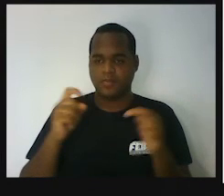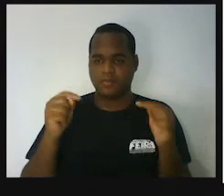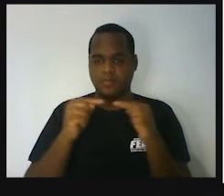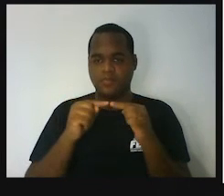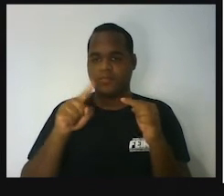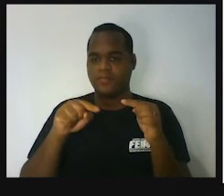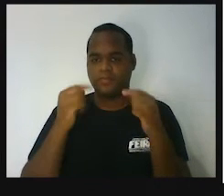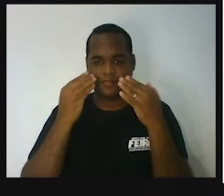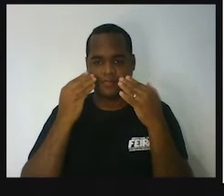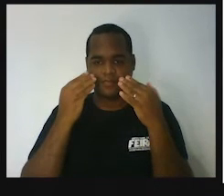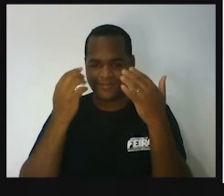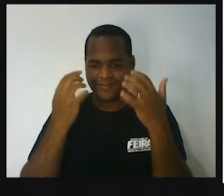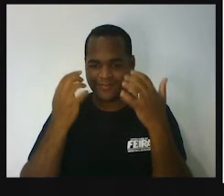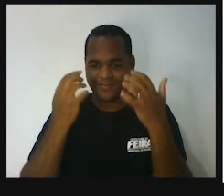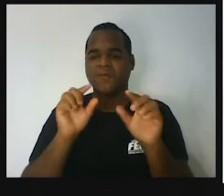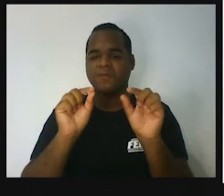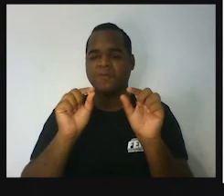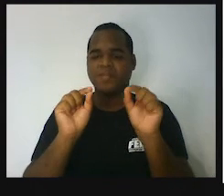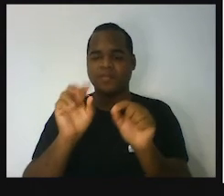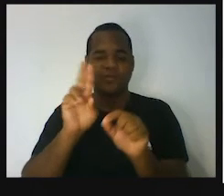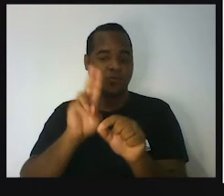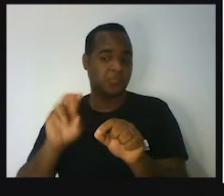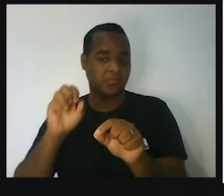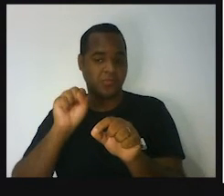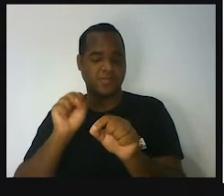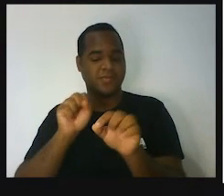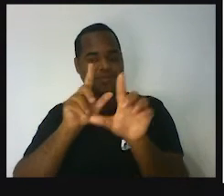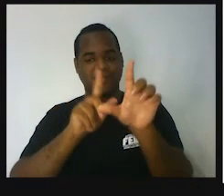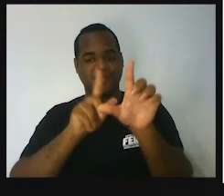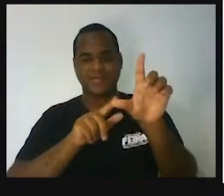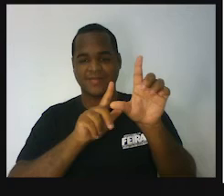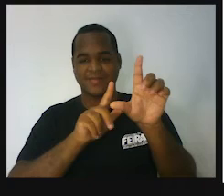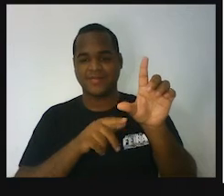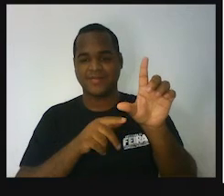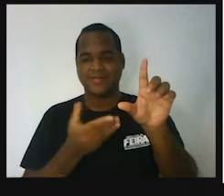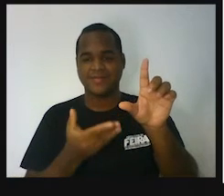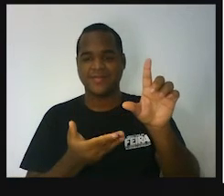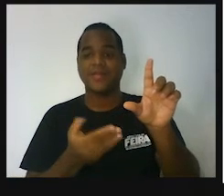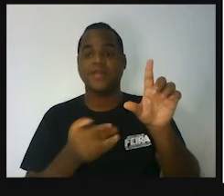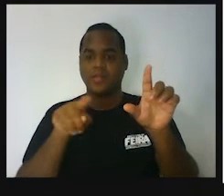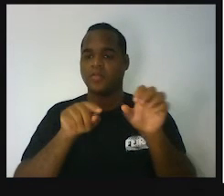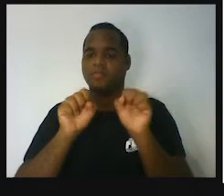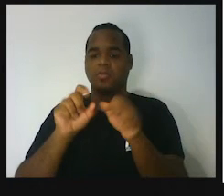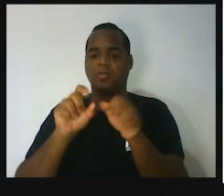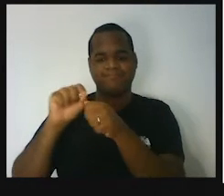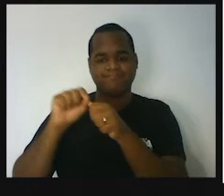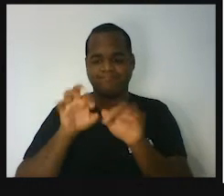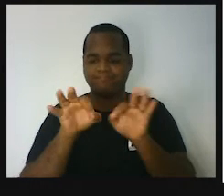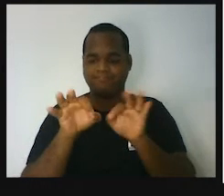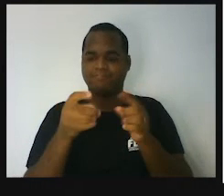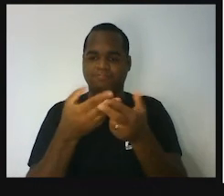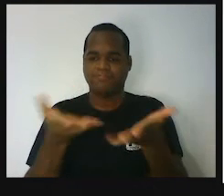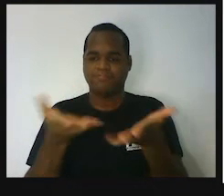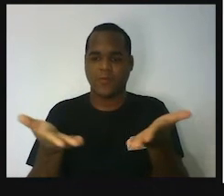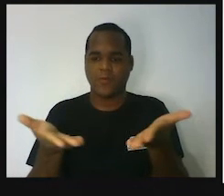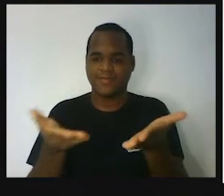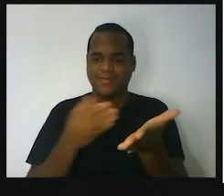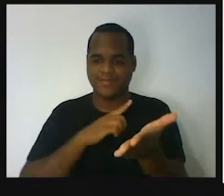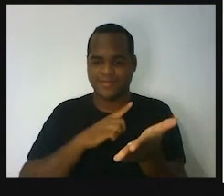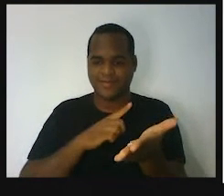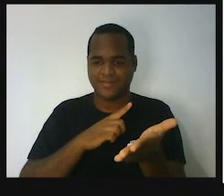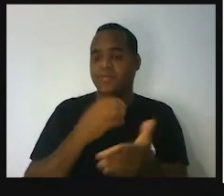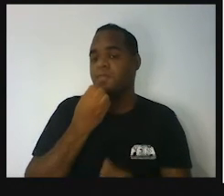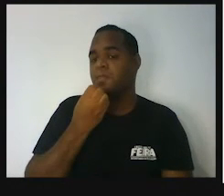representa isso usando uma letra. E é o que a gente está fazendo aqui agora, certo? Só que